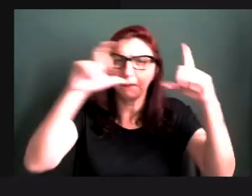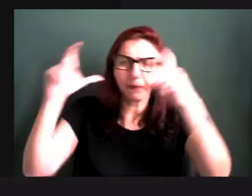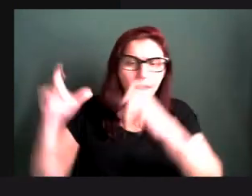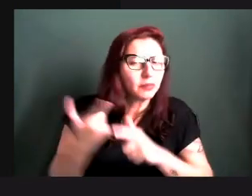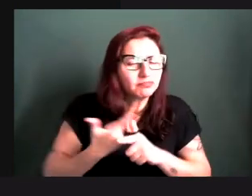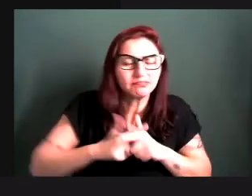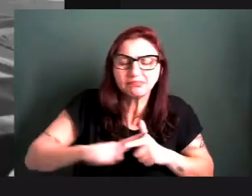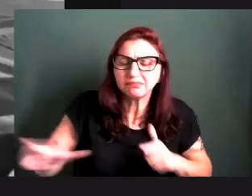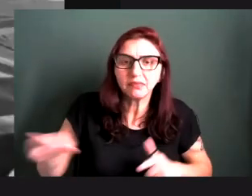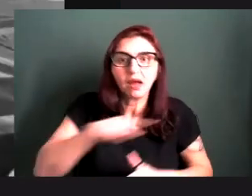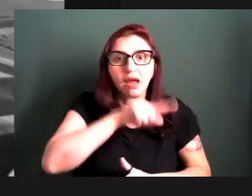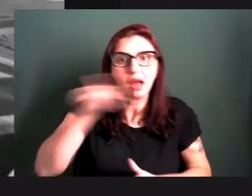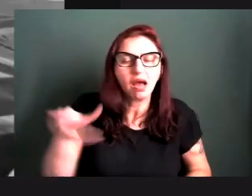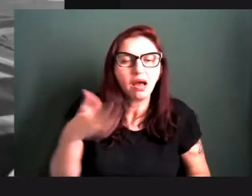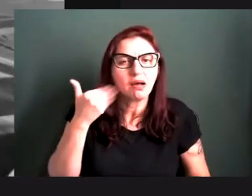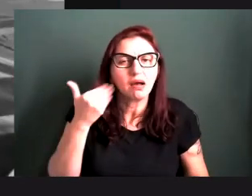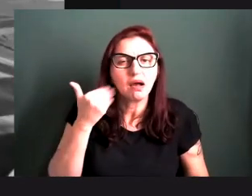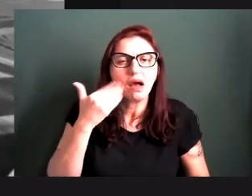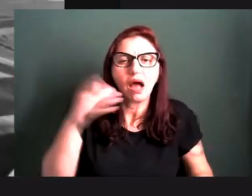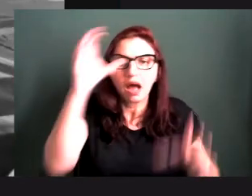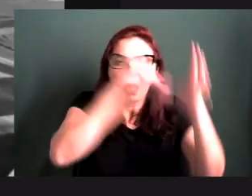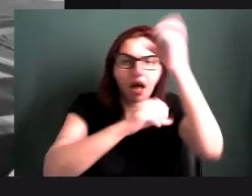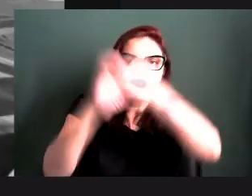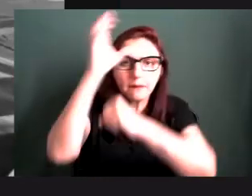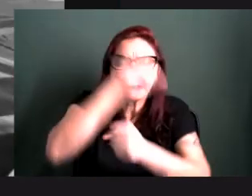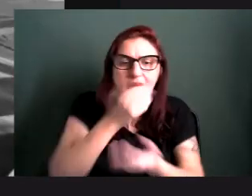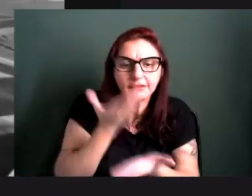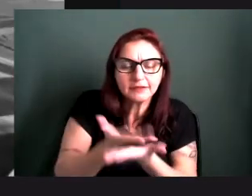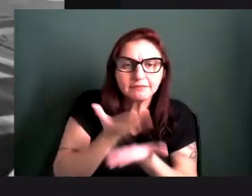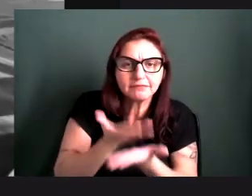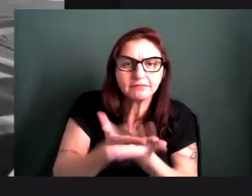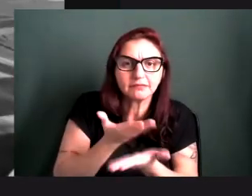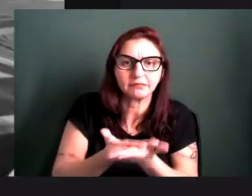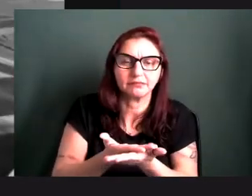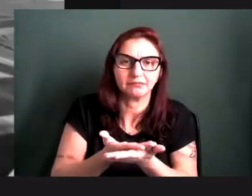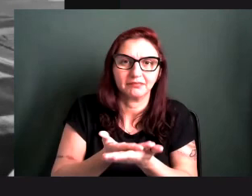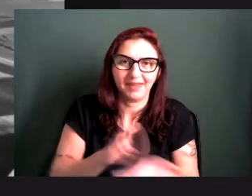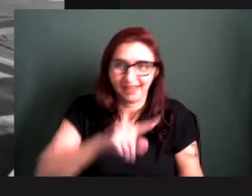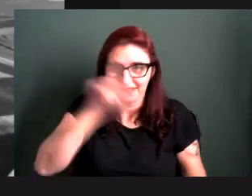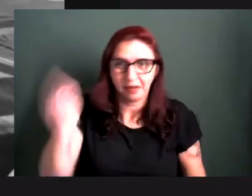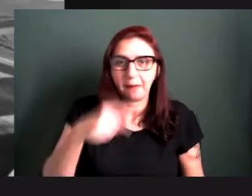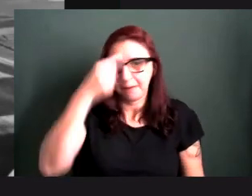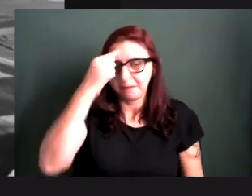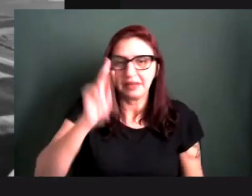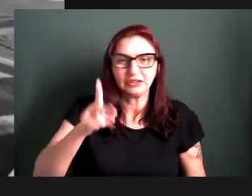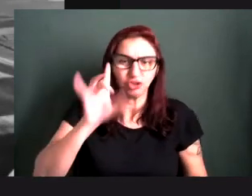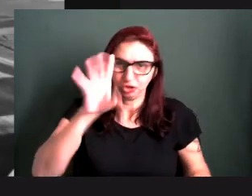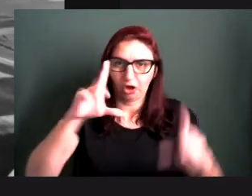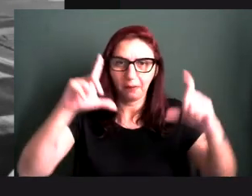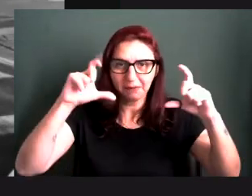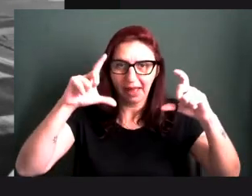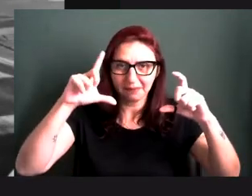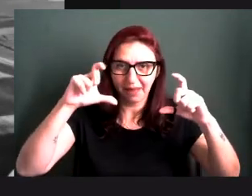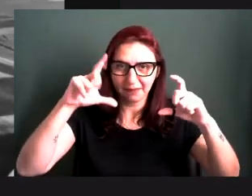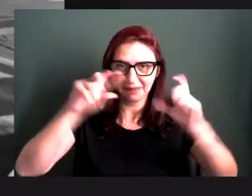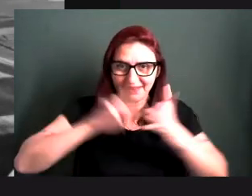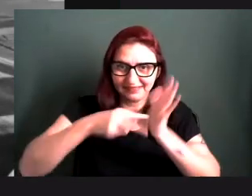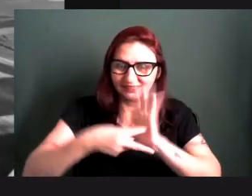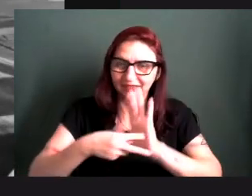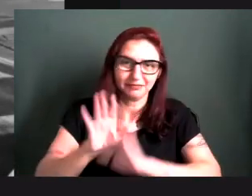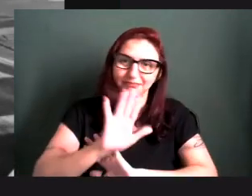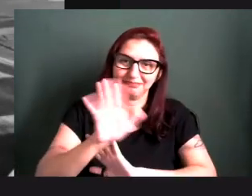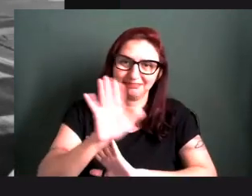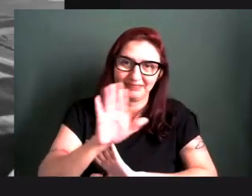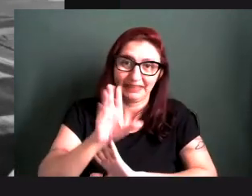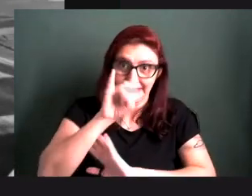sabe? Só se capacita, né? Que normalmente as pessoas falam, ah, com essa câmera aí é só apertar o botão que você é um bom fotógrafo. Não, nem todo bom